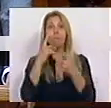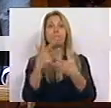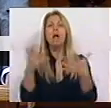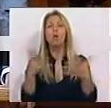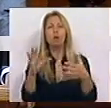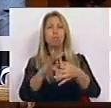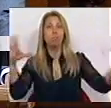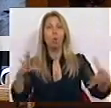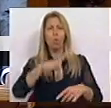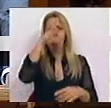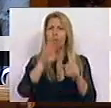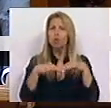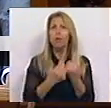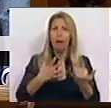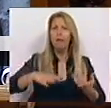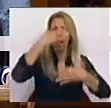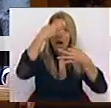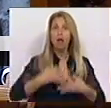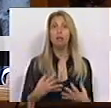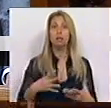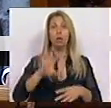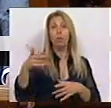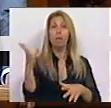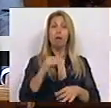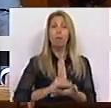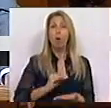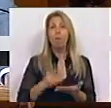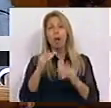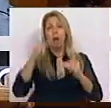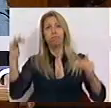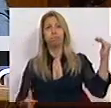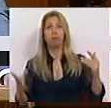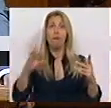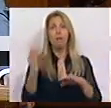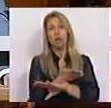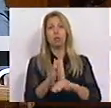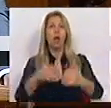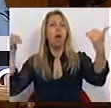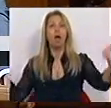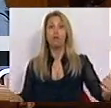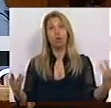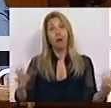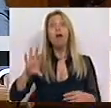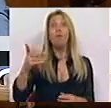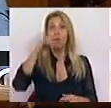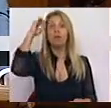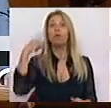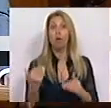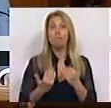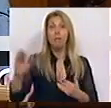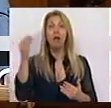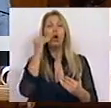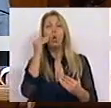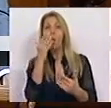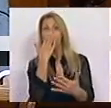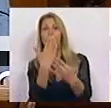com uma sociedade que sequer descente. Um país mais pobre, um país mais desigual, um país mais dividido, é um país que tem mais dificuldade em enfrentar